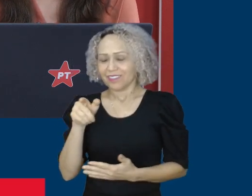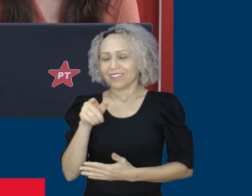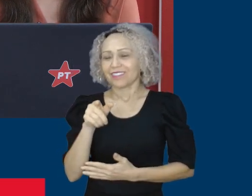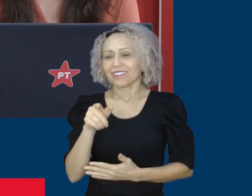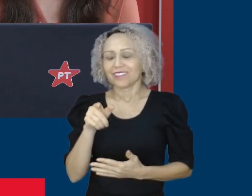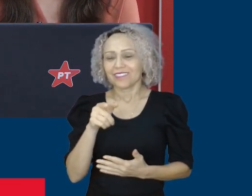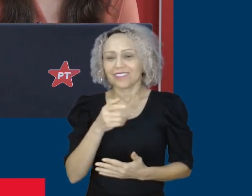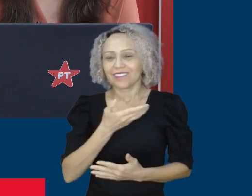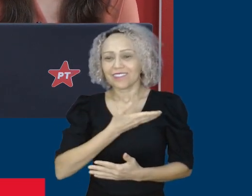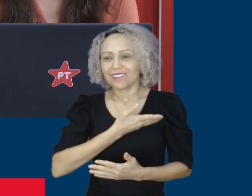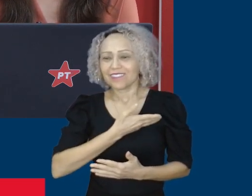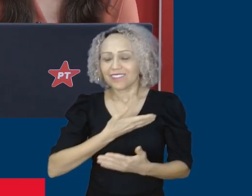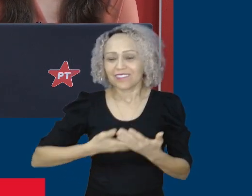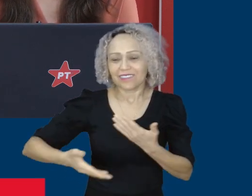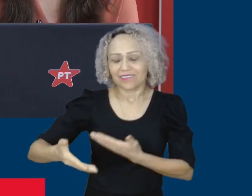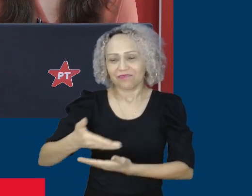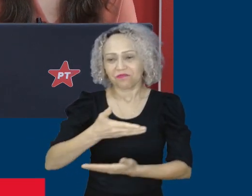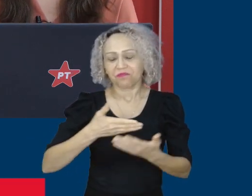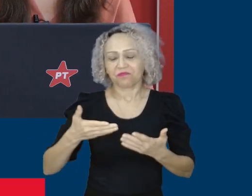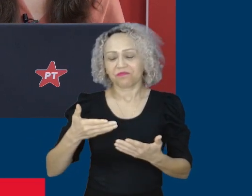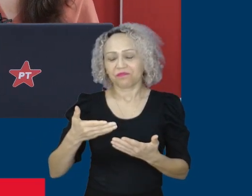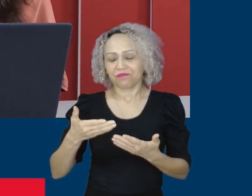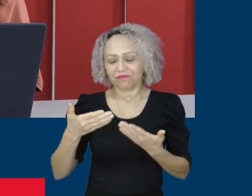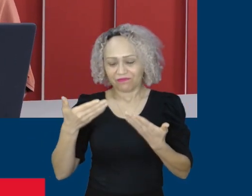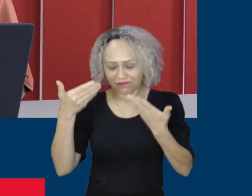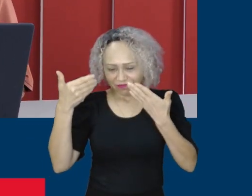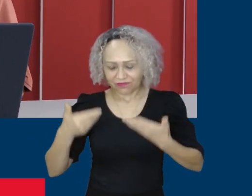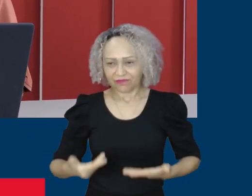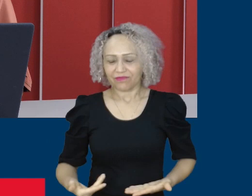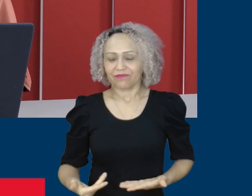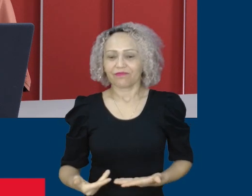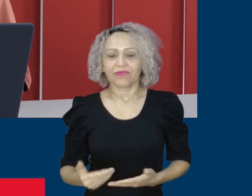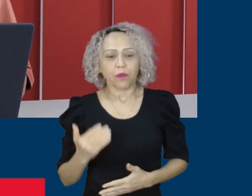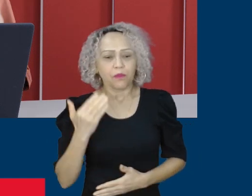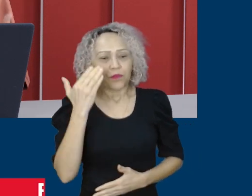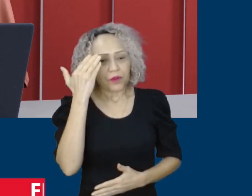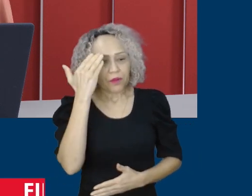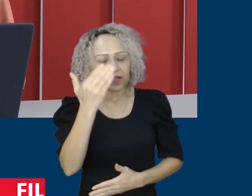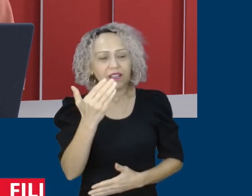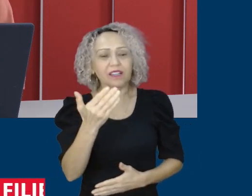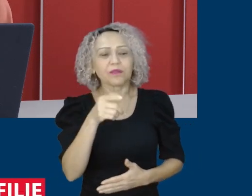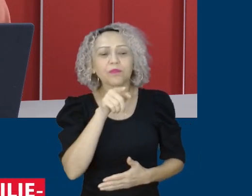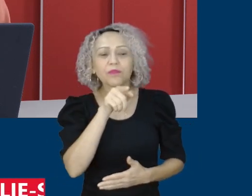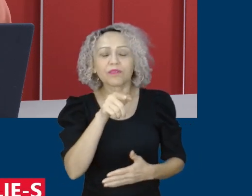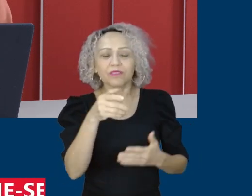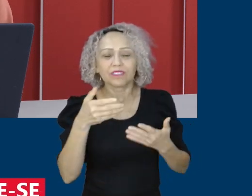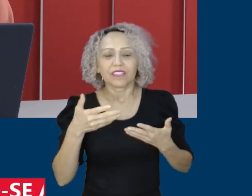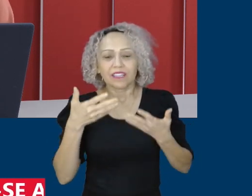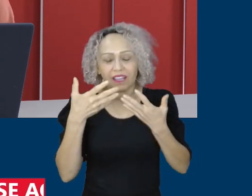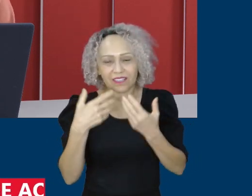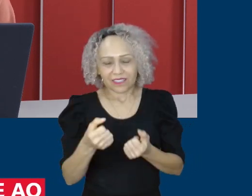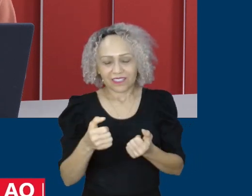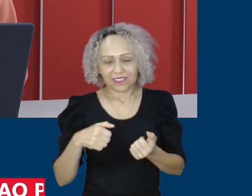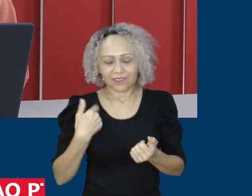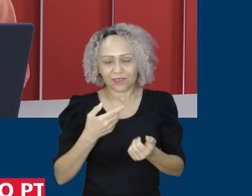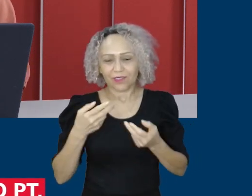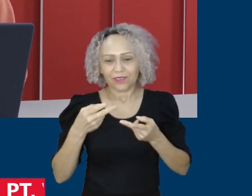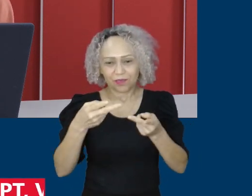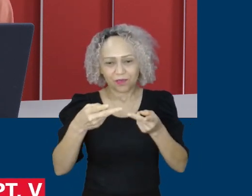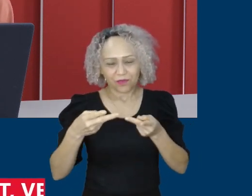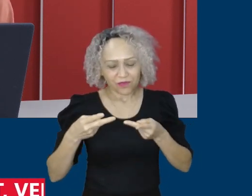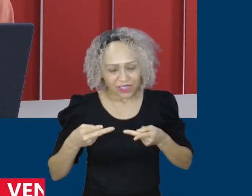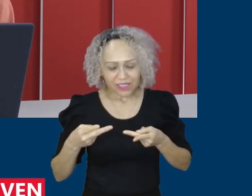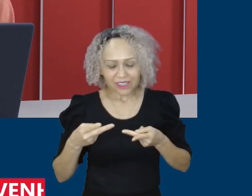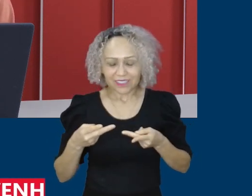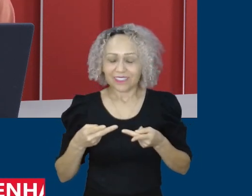prazer enorme, estou à disposição. Muito obrigada por ter aceito o nosso convite, que esse é o momento de celebração desses primeiros seis